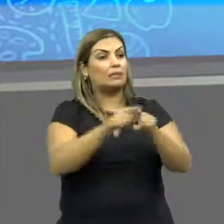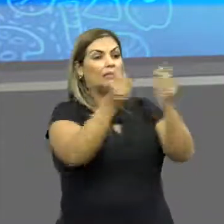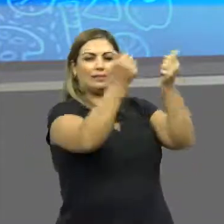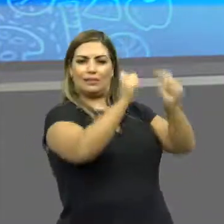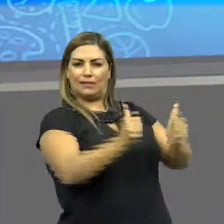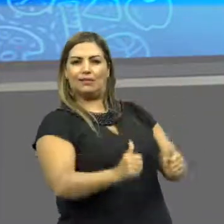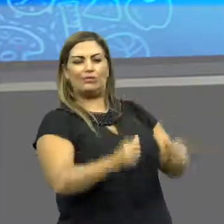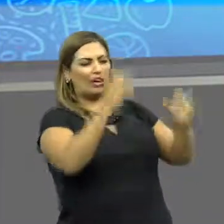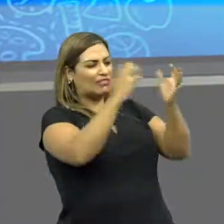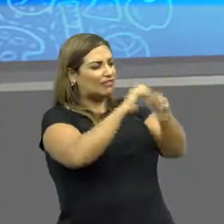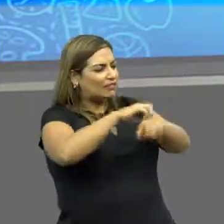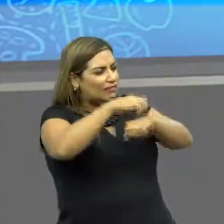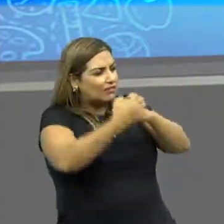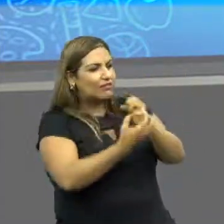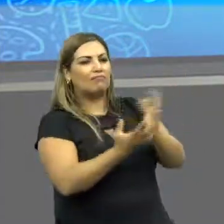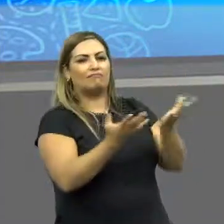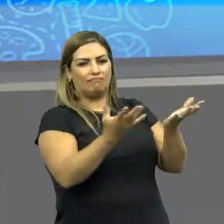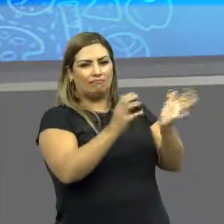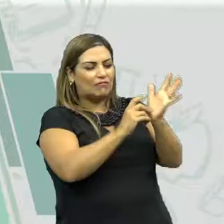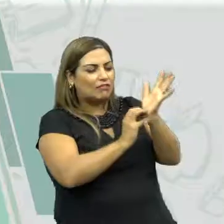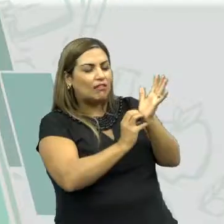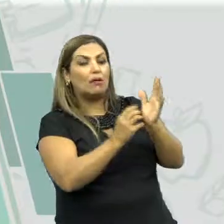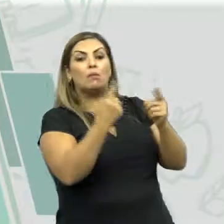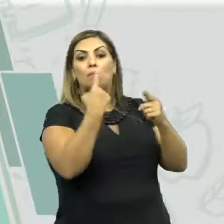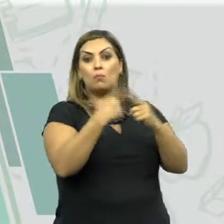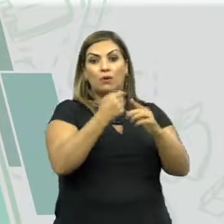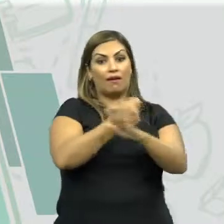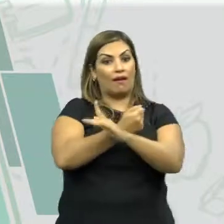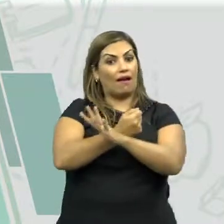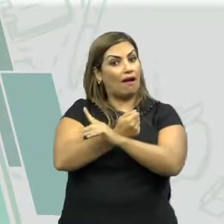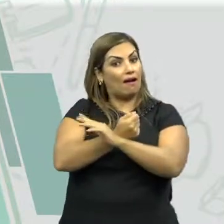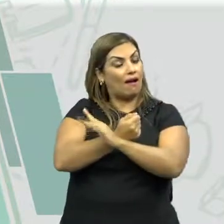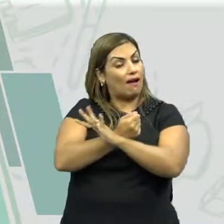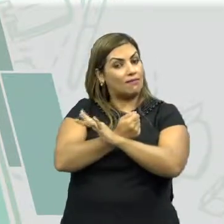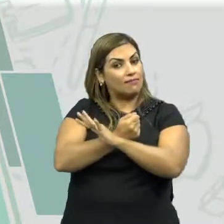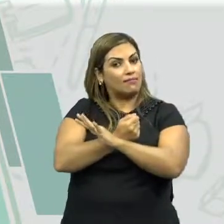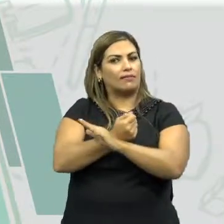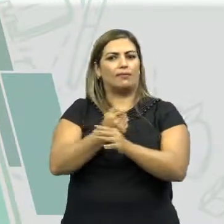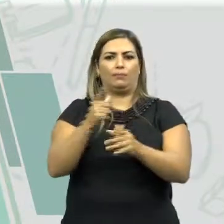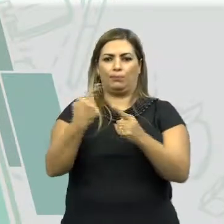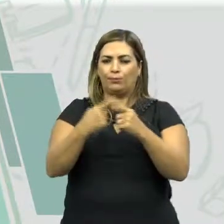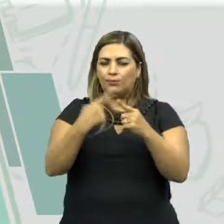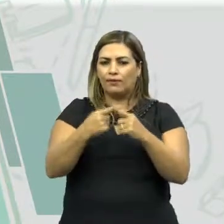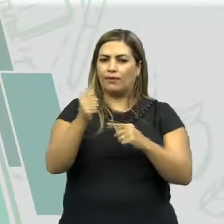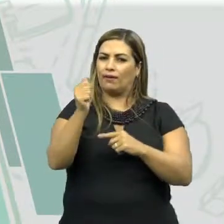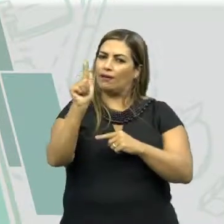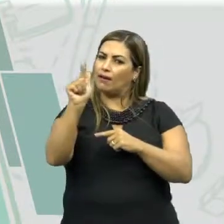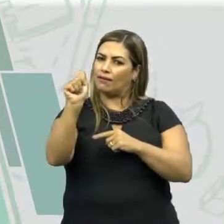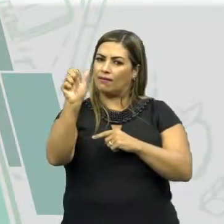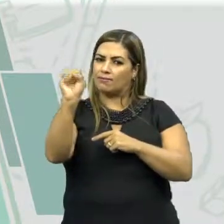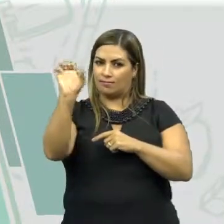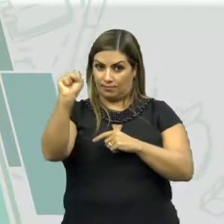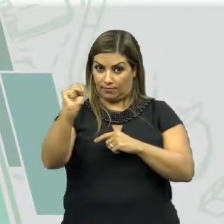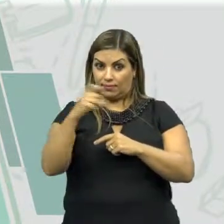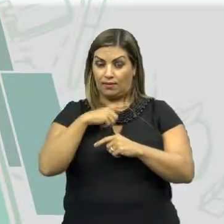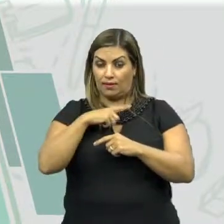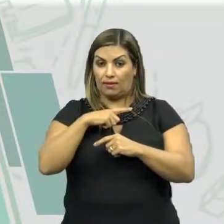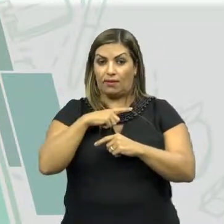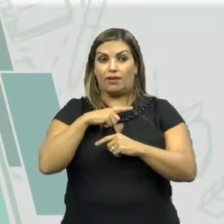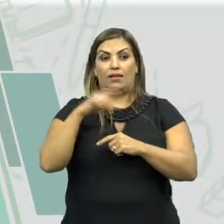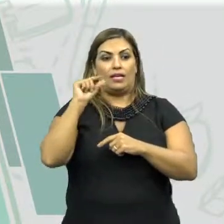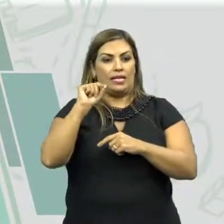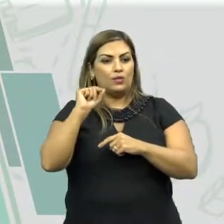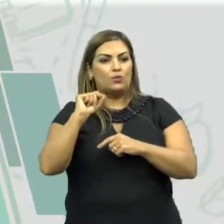algumas estátuas. Então a chuva ácida é formada por quê? Porque o acúmulo de gases em relação a